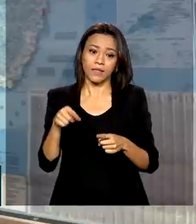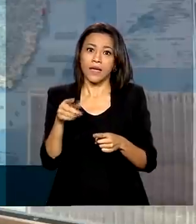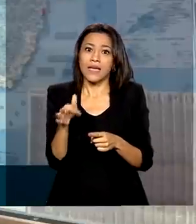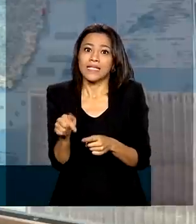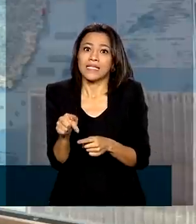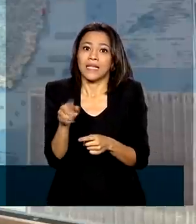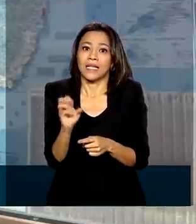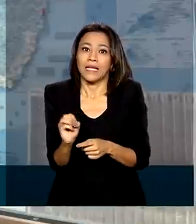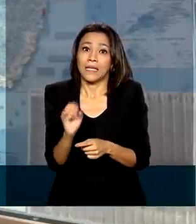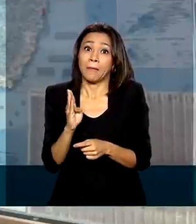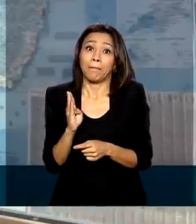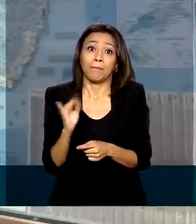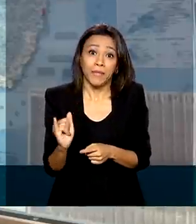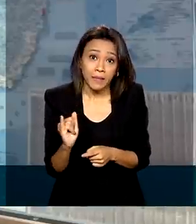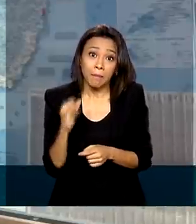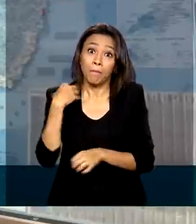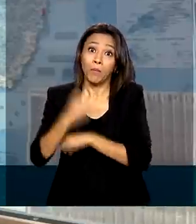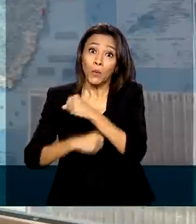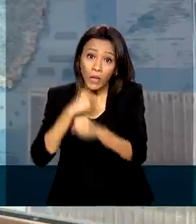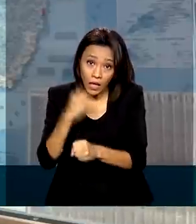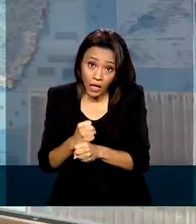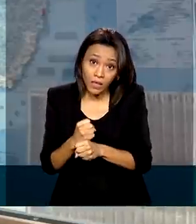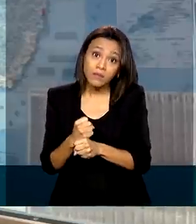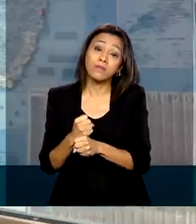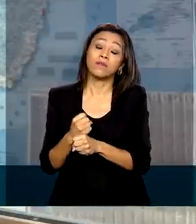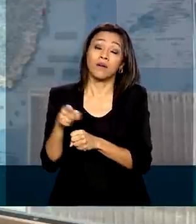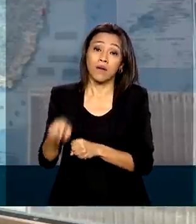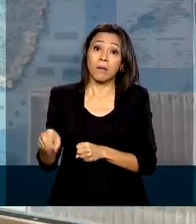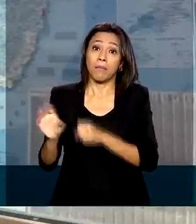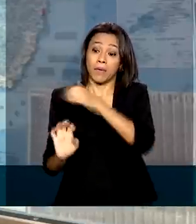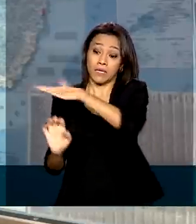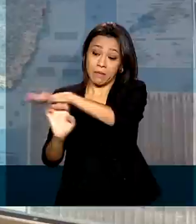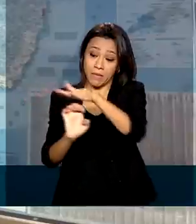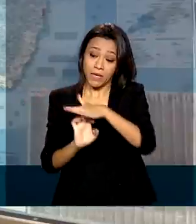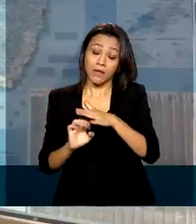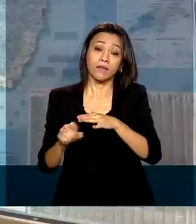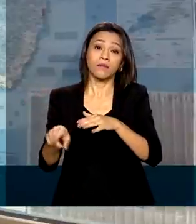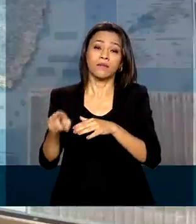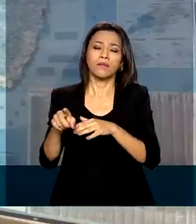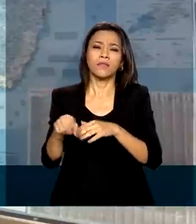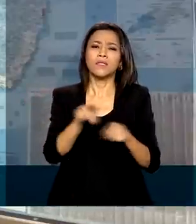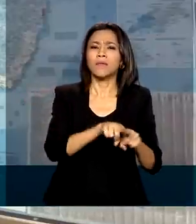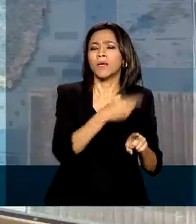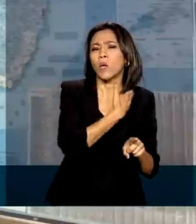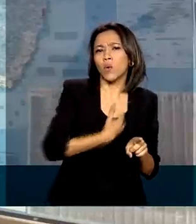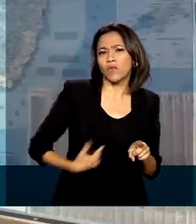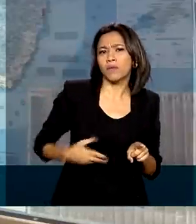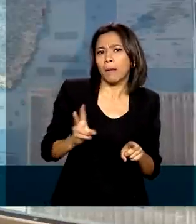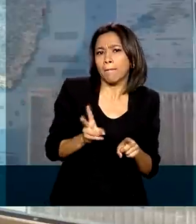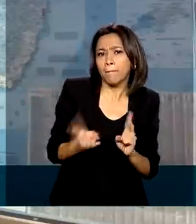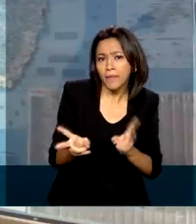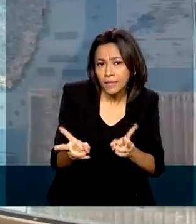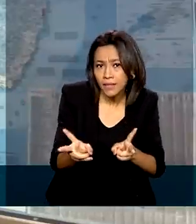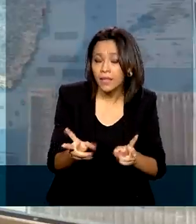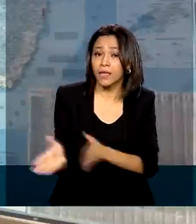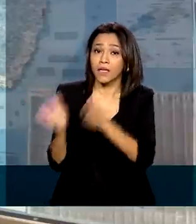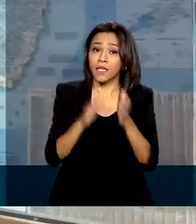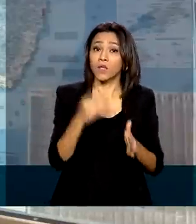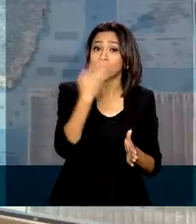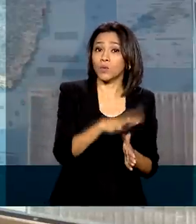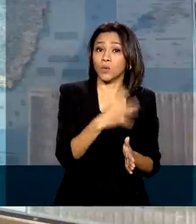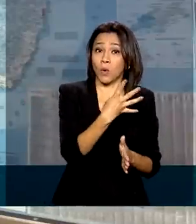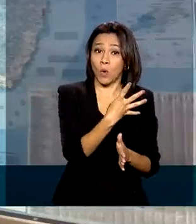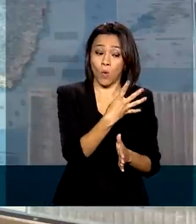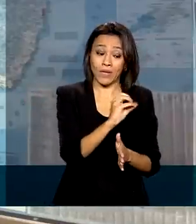bilhões por ano para empresas e governo, só para mantê-lo funcionando. Outros R 400 bilhões seriam